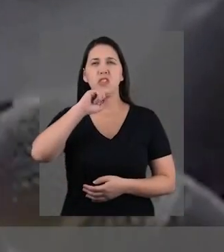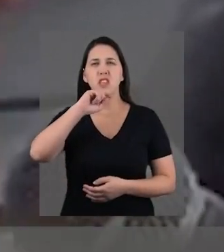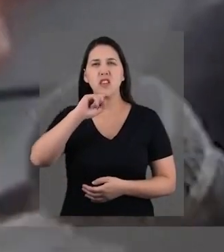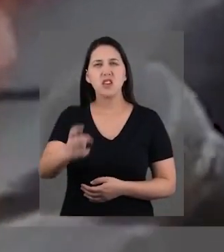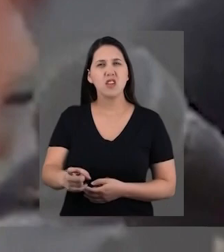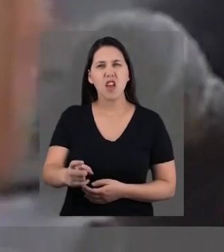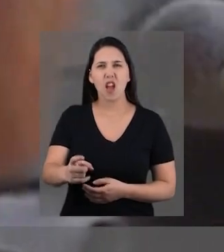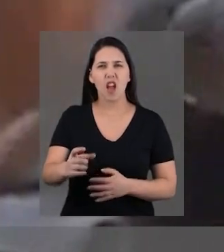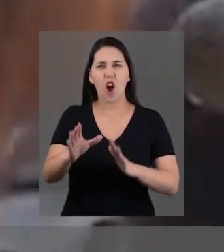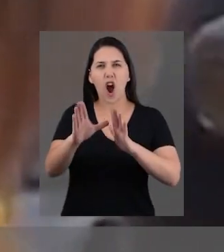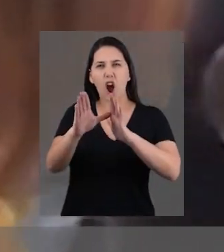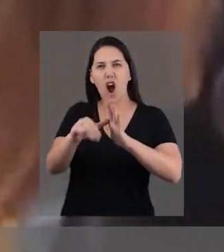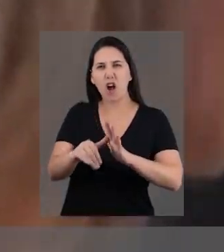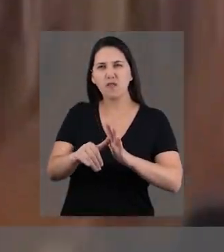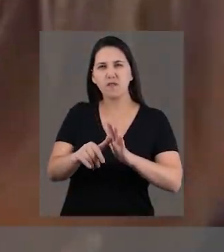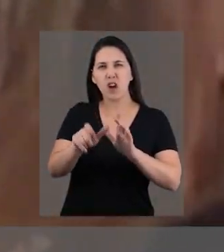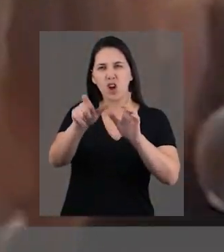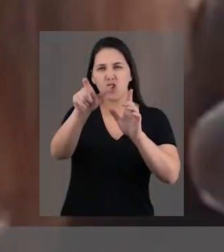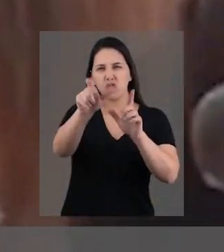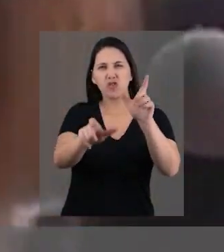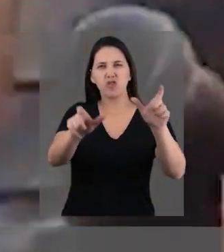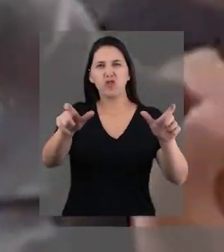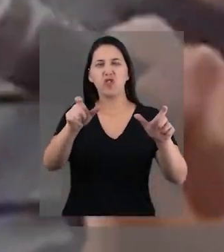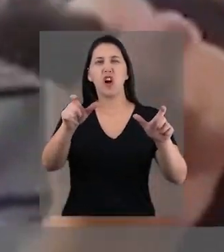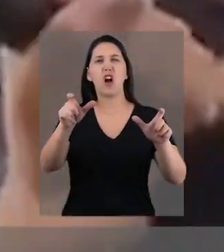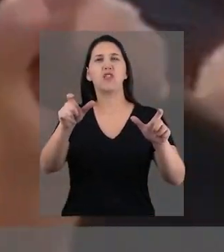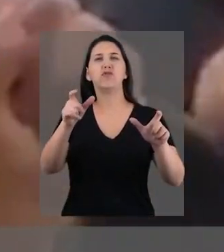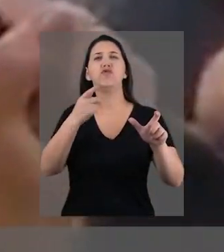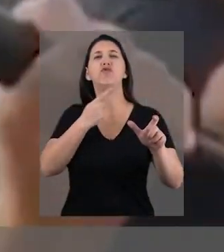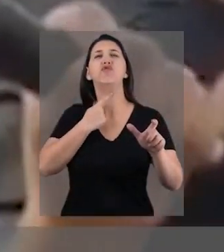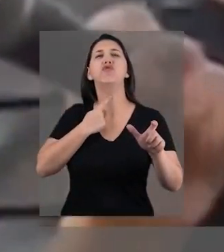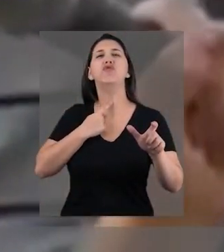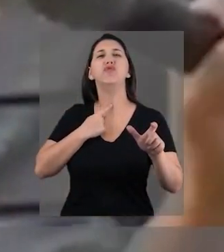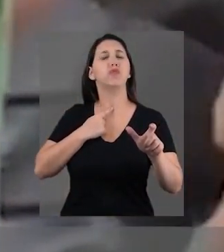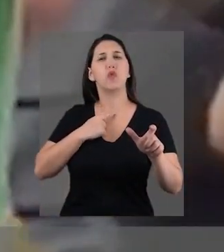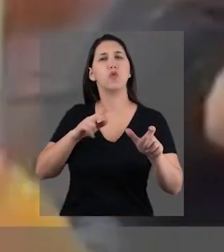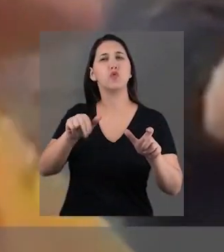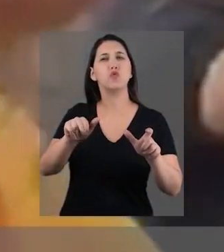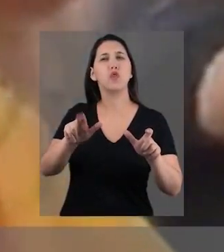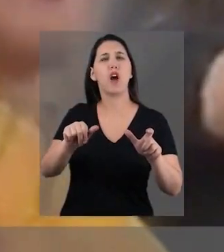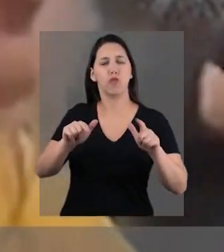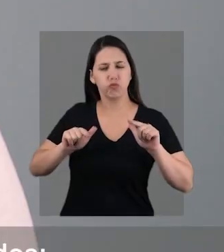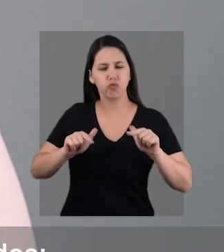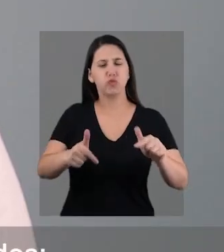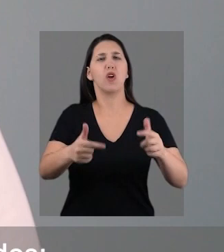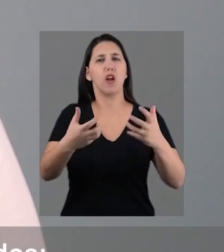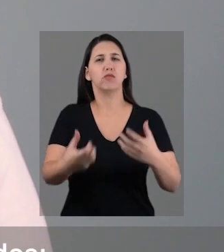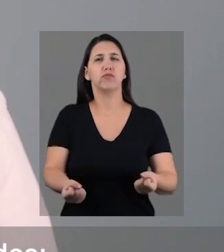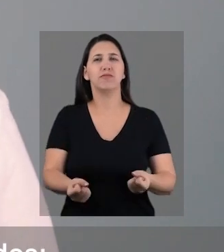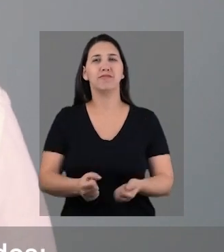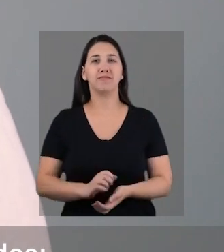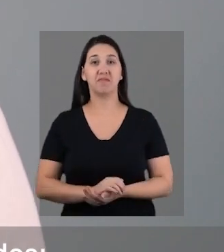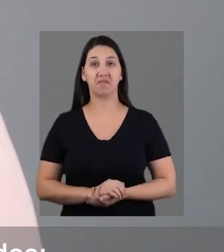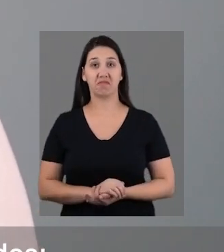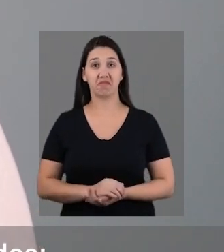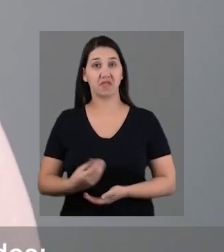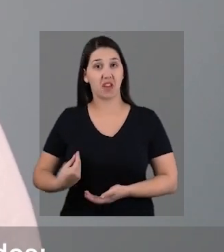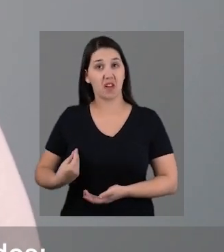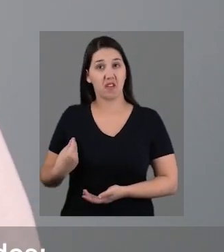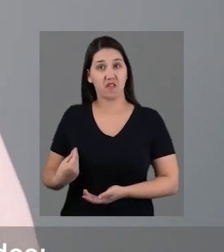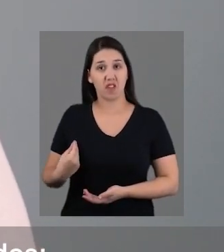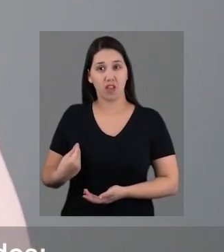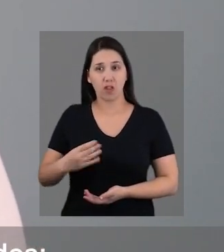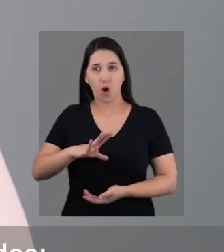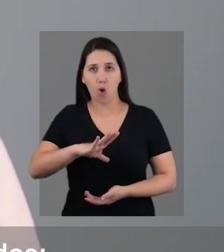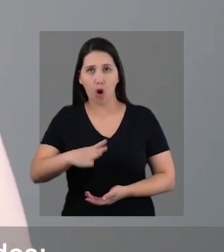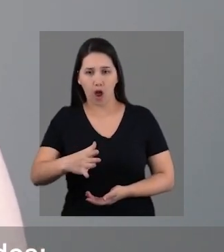Ninguém vai roubar a tua voz, a gente não vai deixar. Brasil, verás que um filho teu não foge a luta. Na nossa vida, a gente divide as